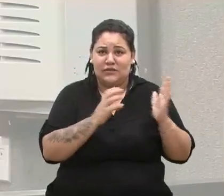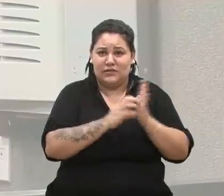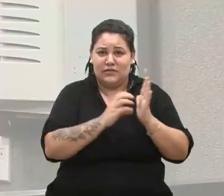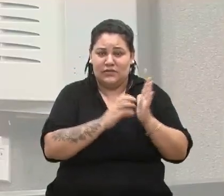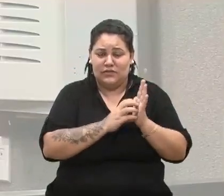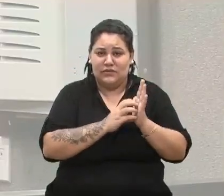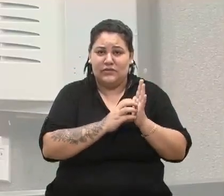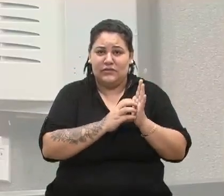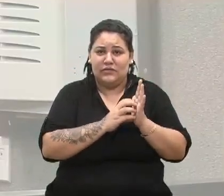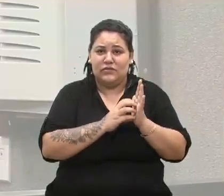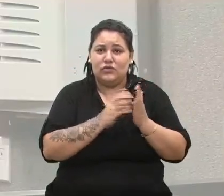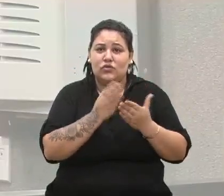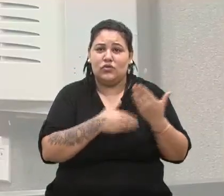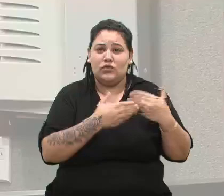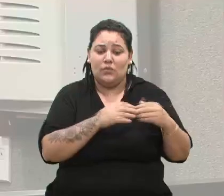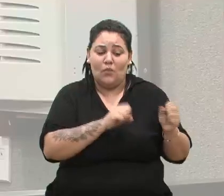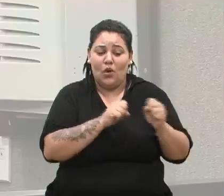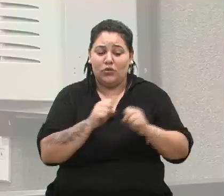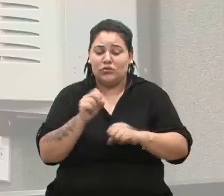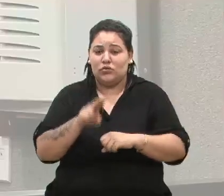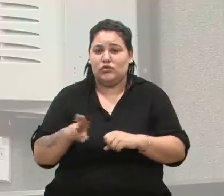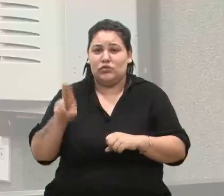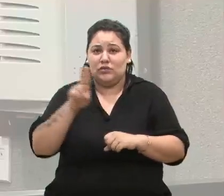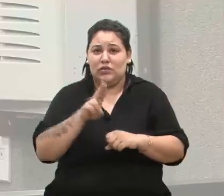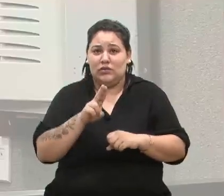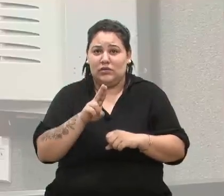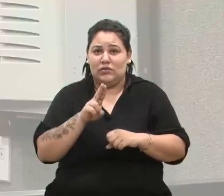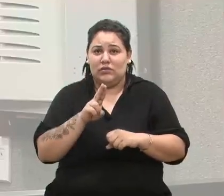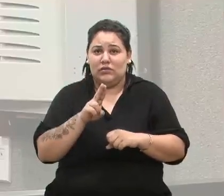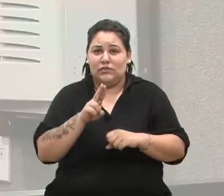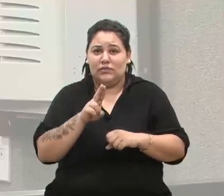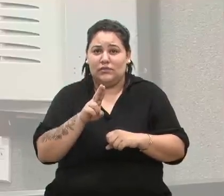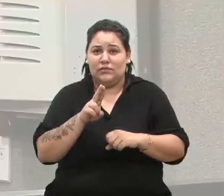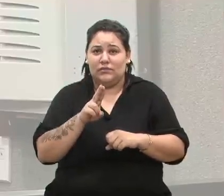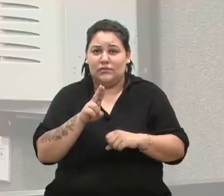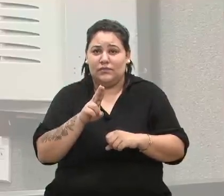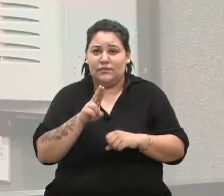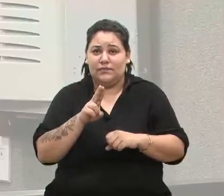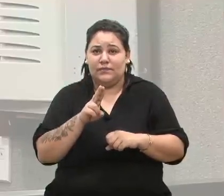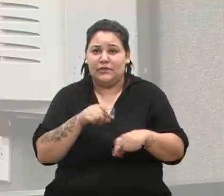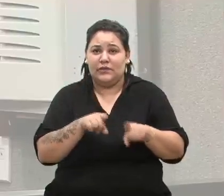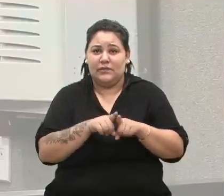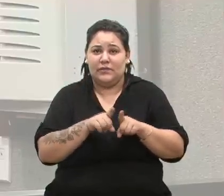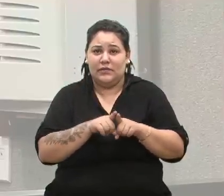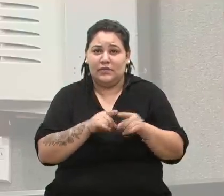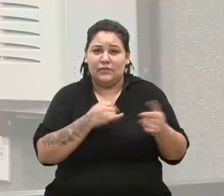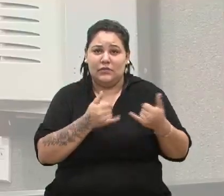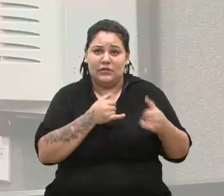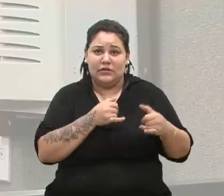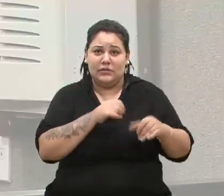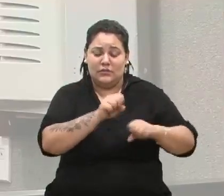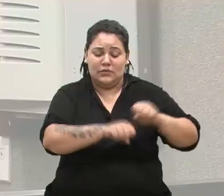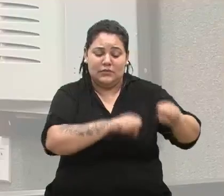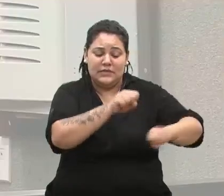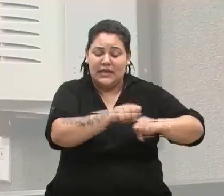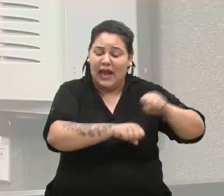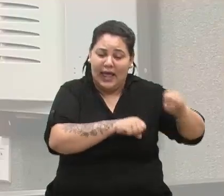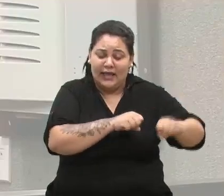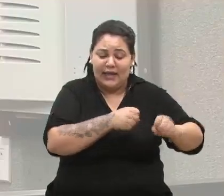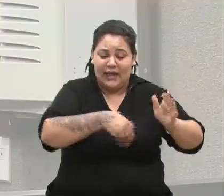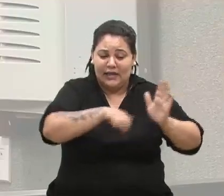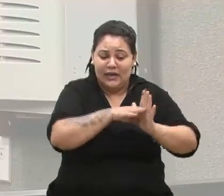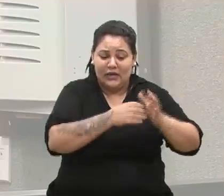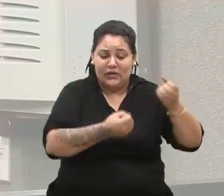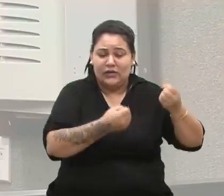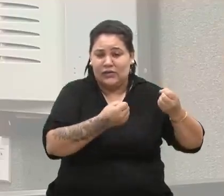as servidoras, possam utilizar meios alternativos de transporte. Vir de bicicleta para seu local de trabalho, ter um